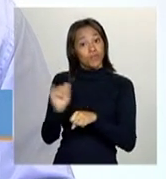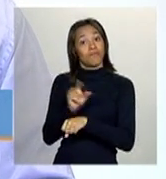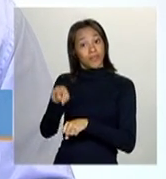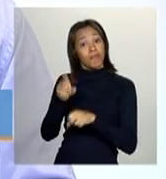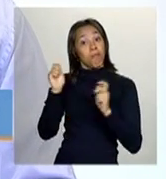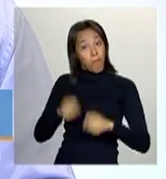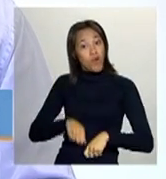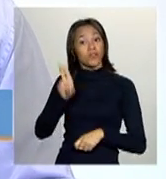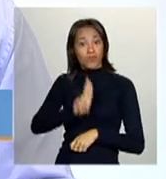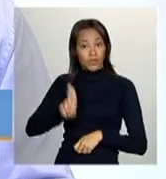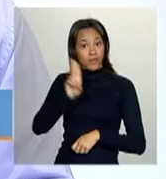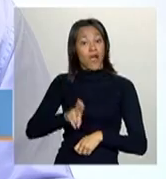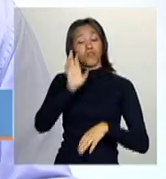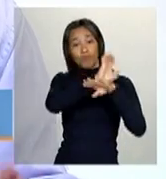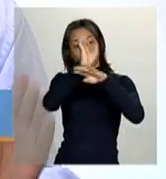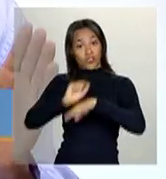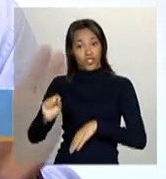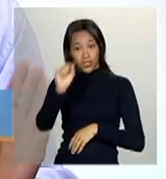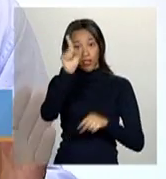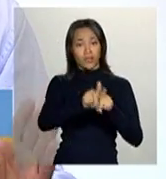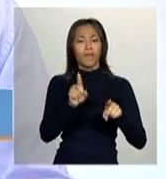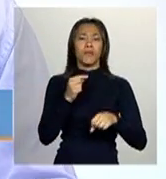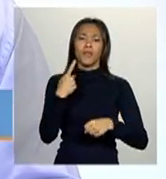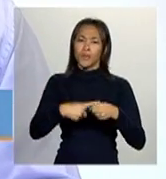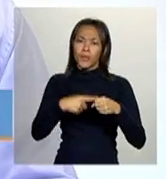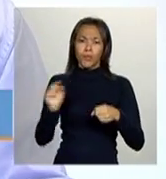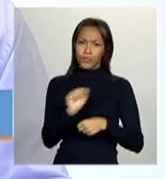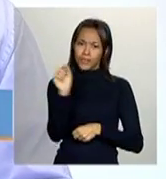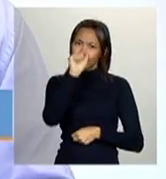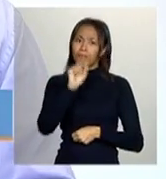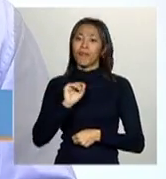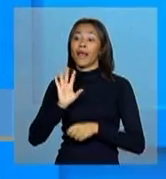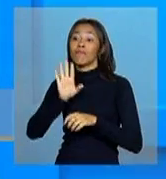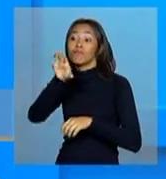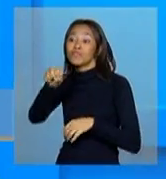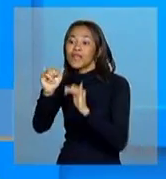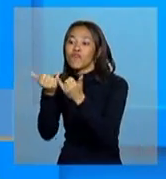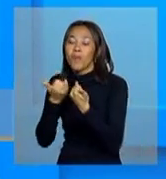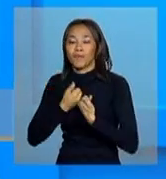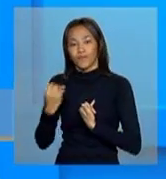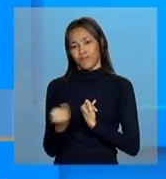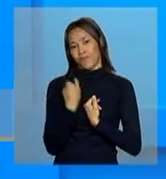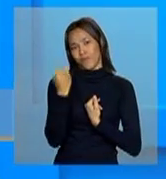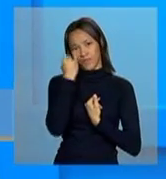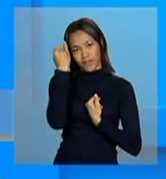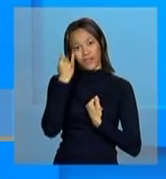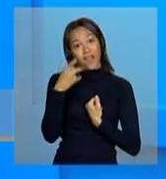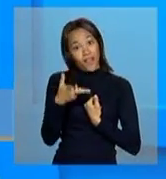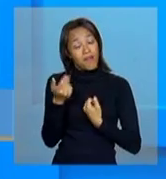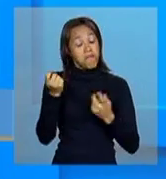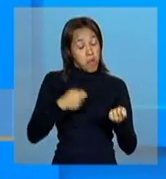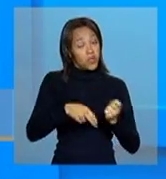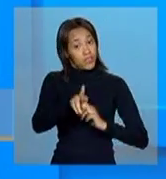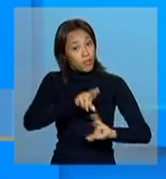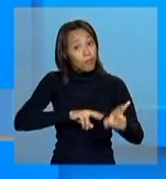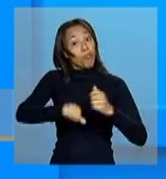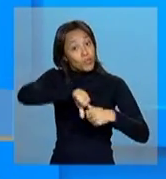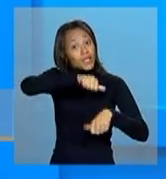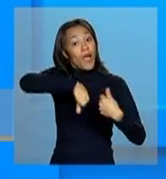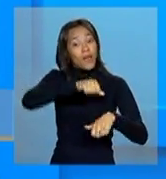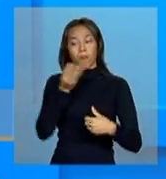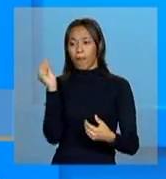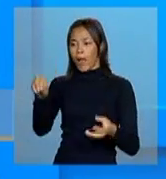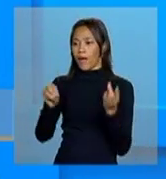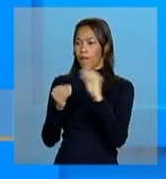usada pelos estados, pelos municípios, assim, para tirar dados importantes. É importante que isso é interativo, né? Ele pode ser mudado conforme a